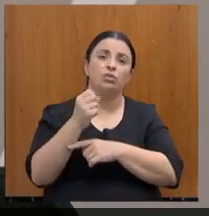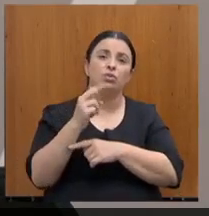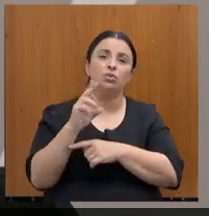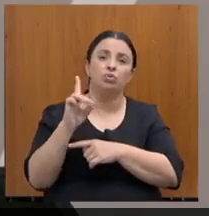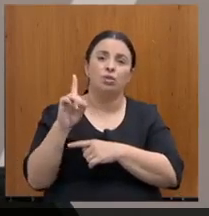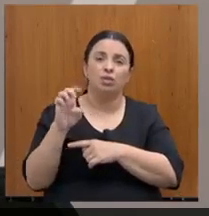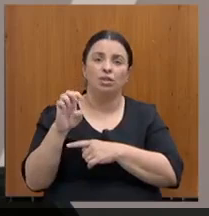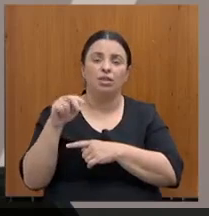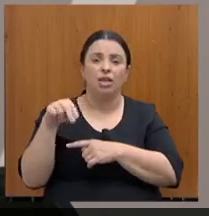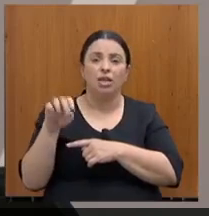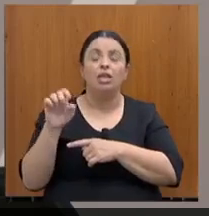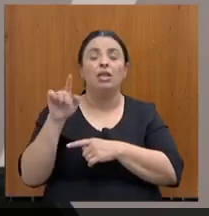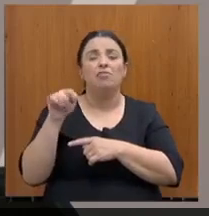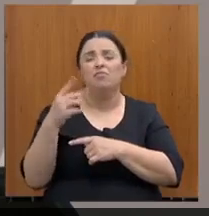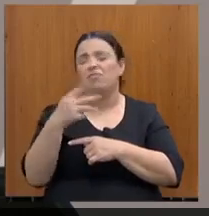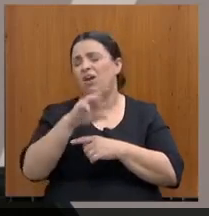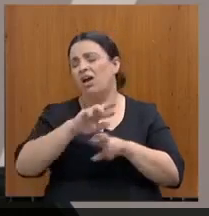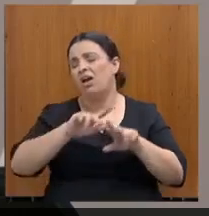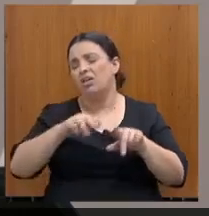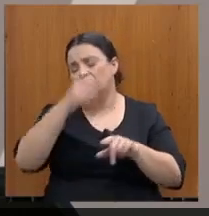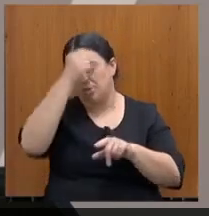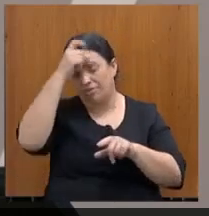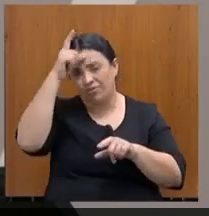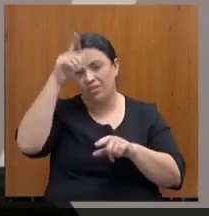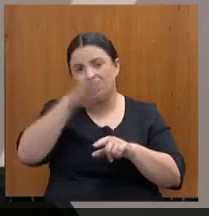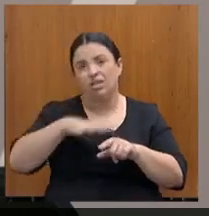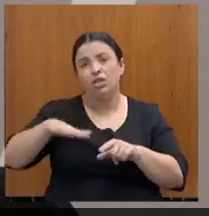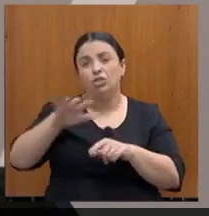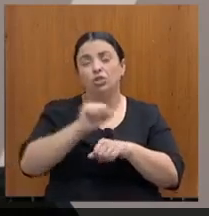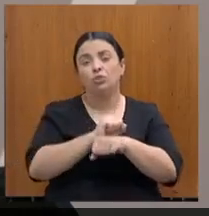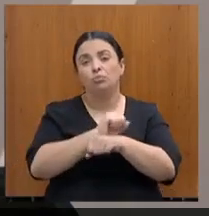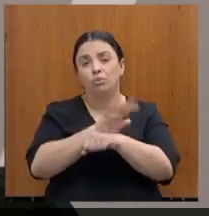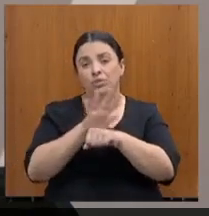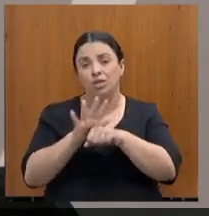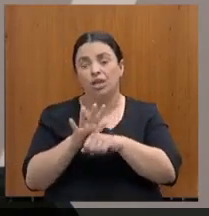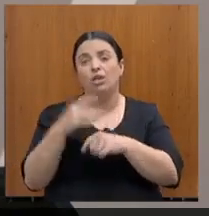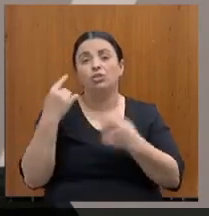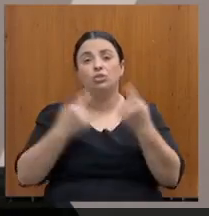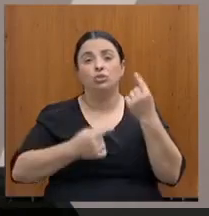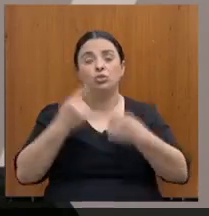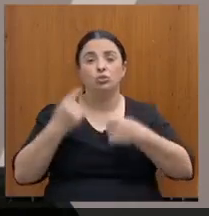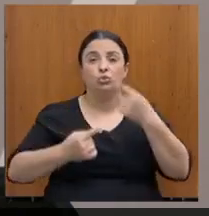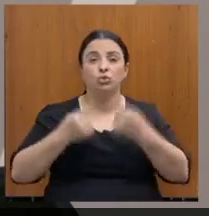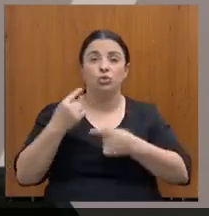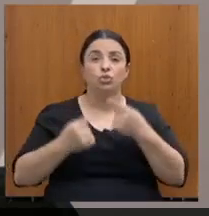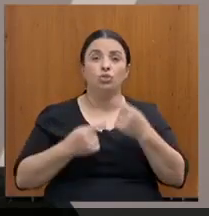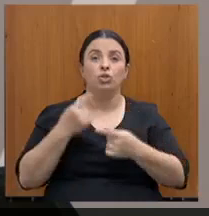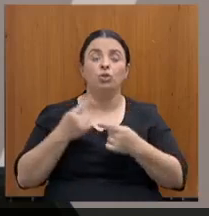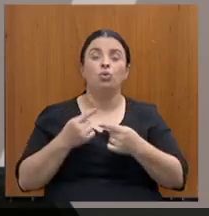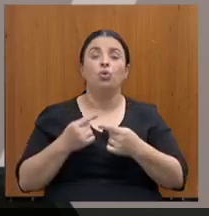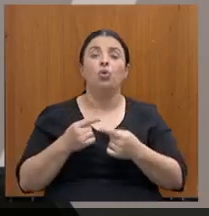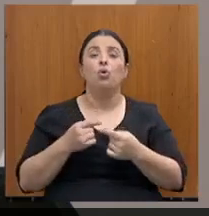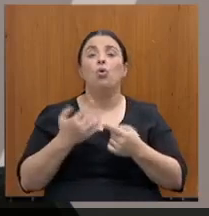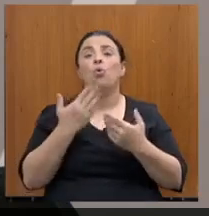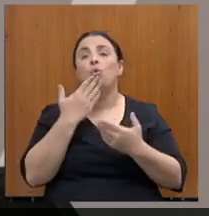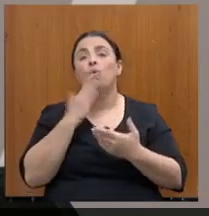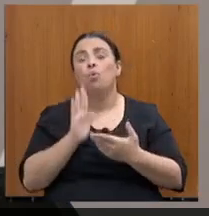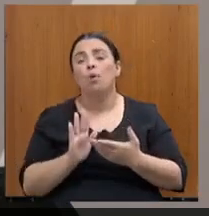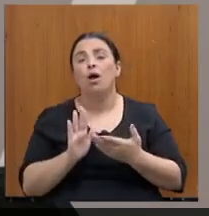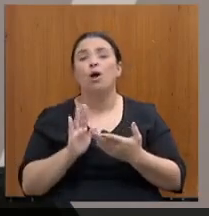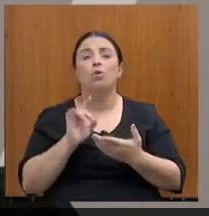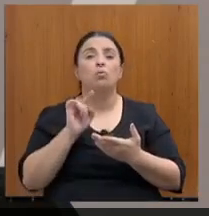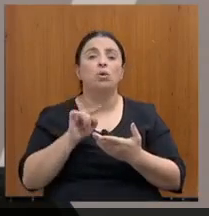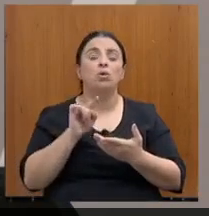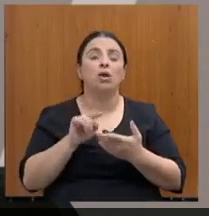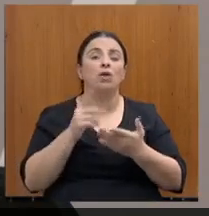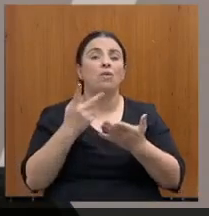de Montes Claros, vários deputados estaduais e federais, discutindo o impacto do resultado desse acordo que